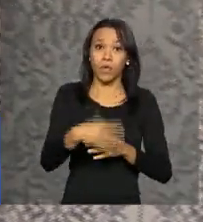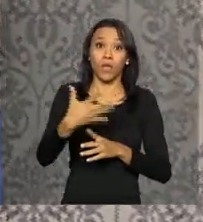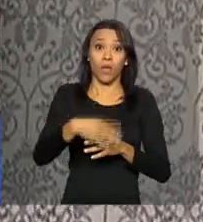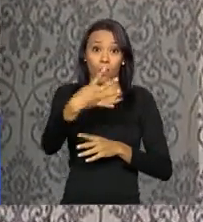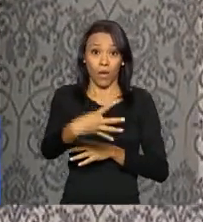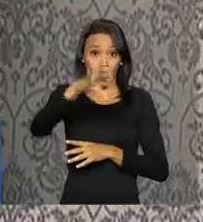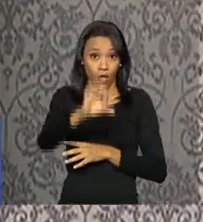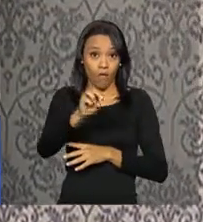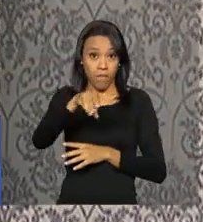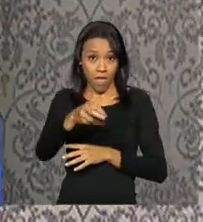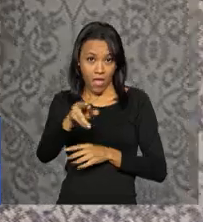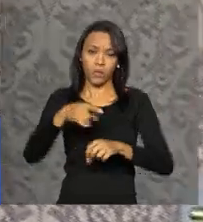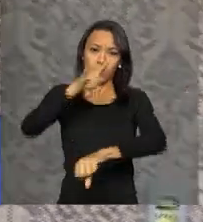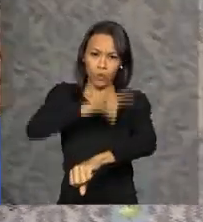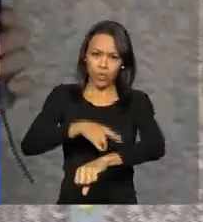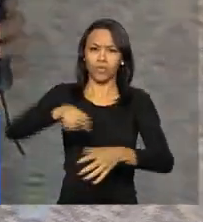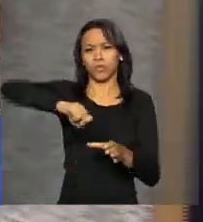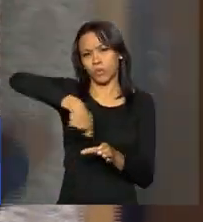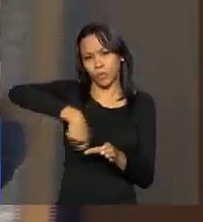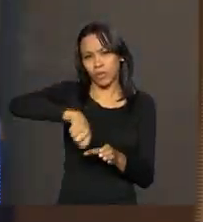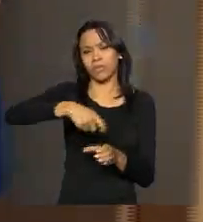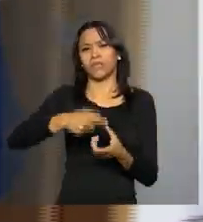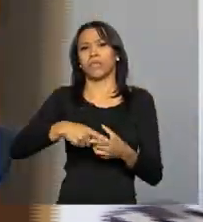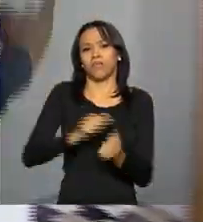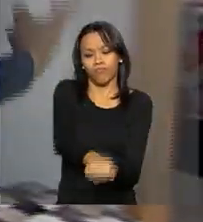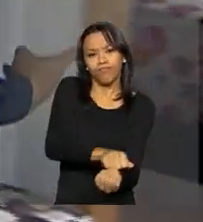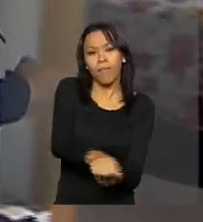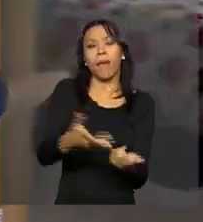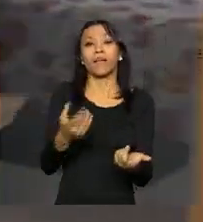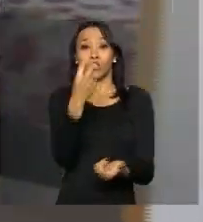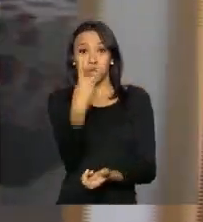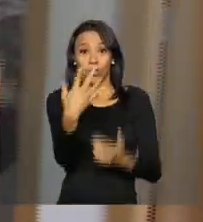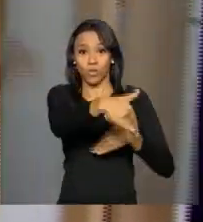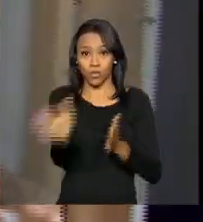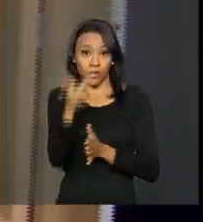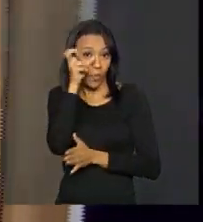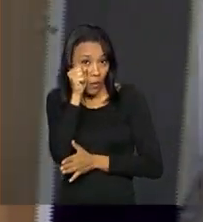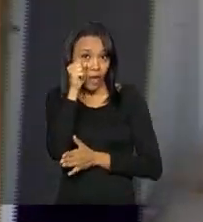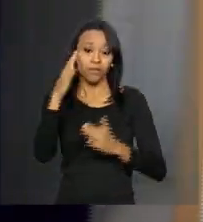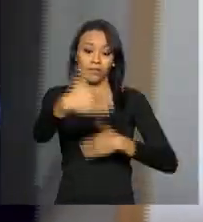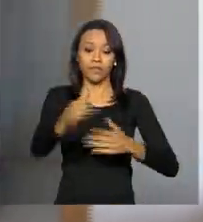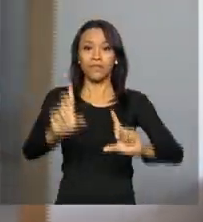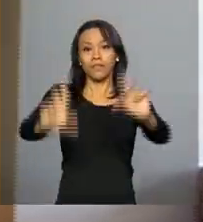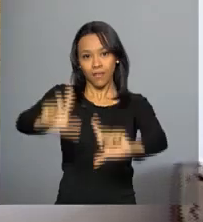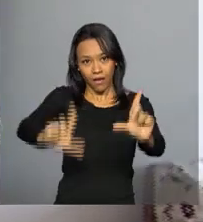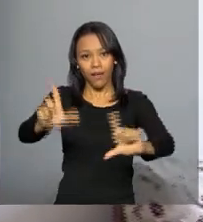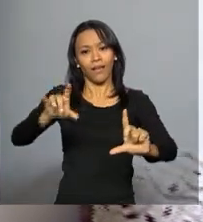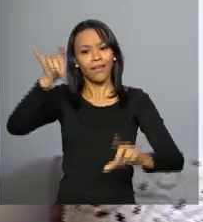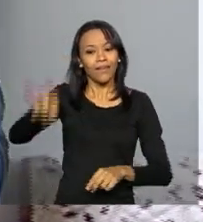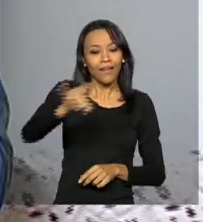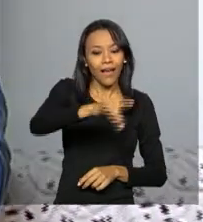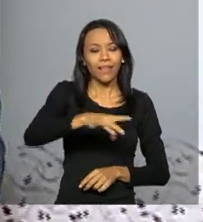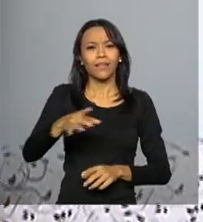construída. Tem cozinha com área de serviço, banheiro, dois quartos e sala. Cada apartamento está